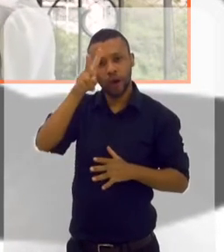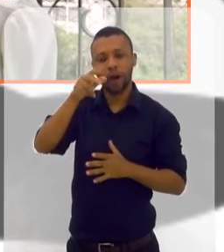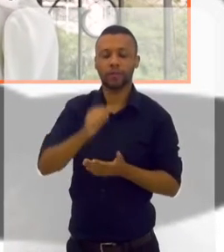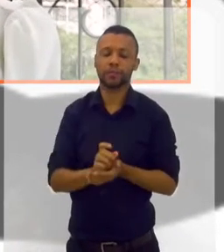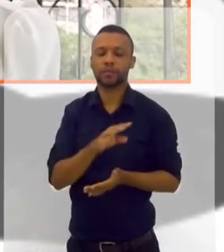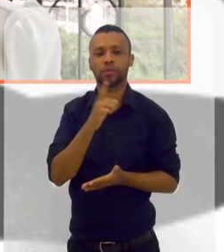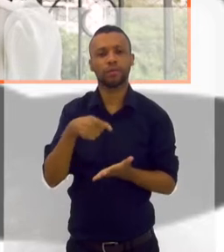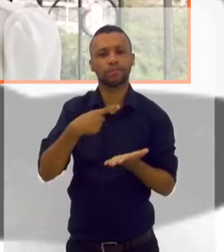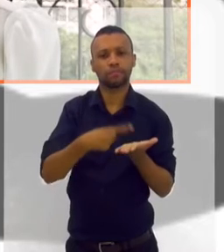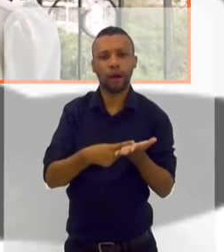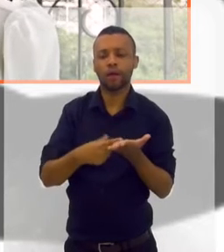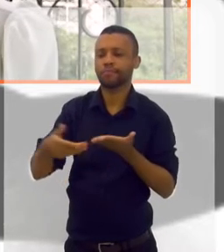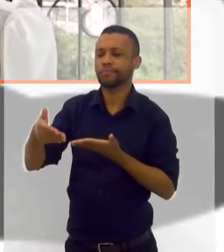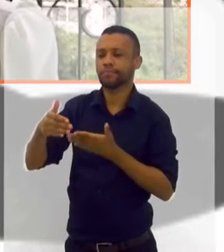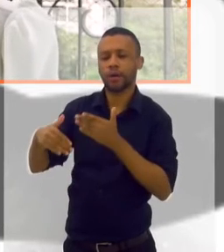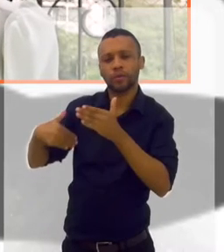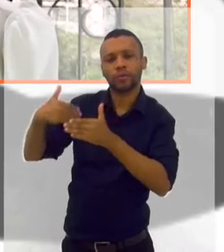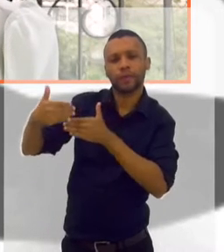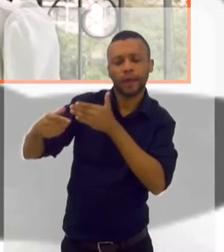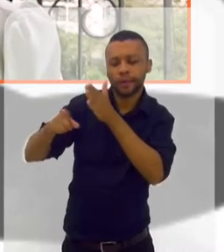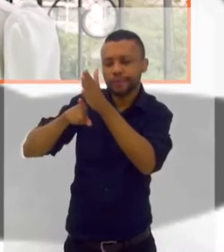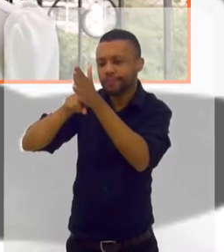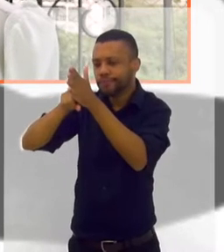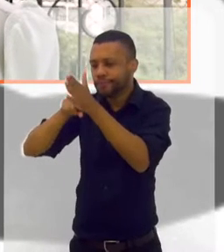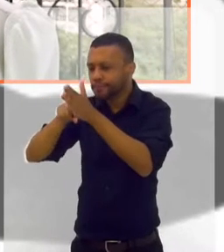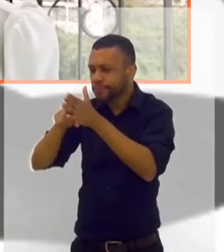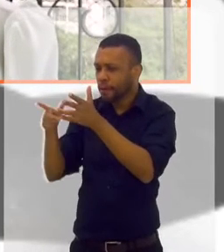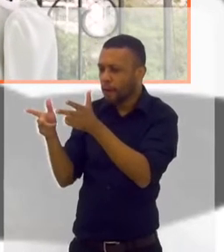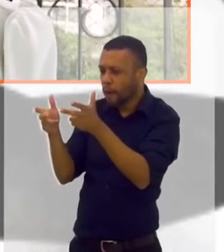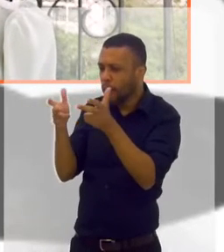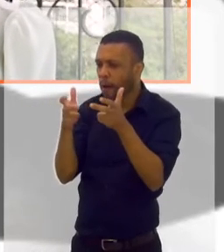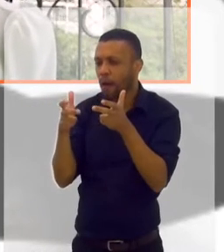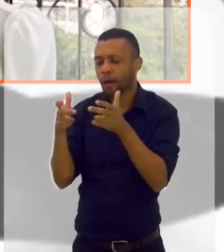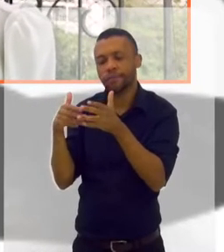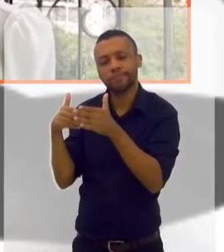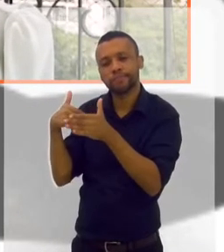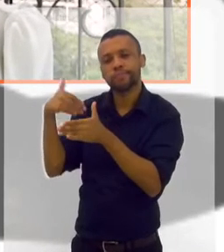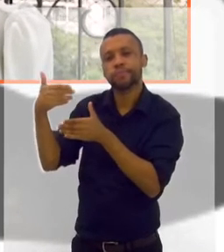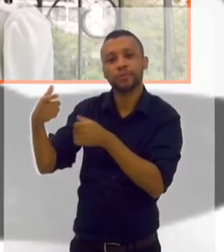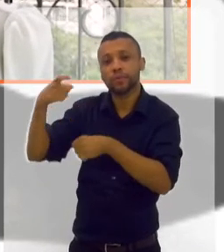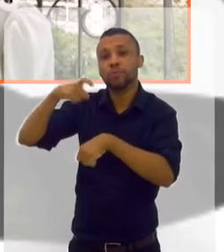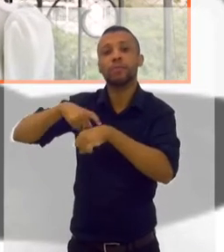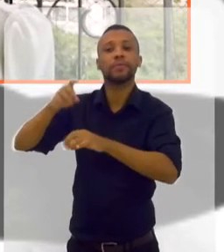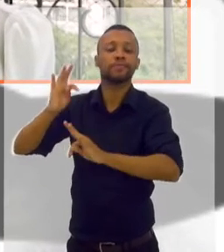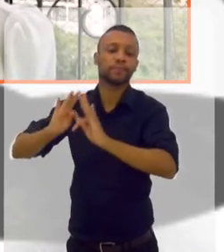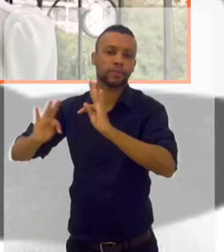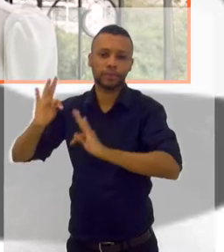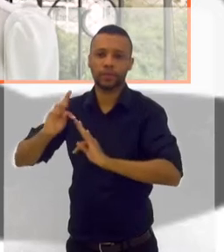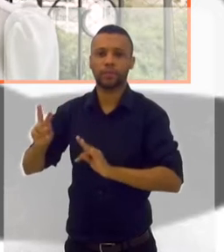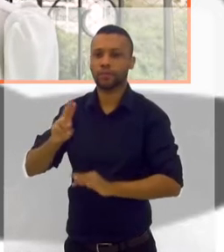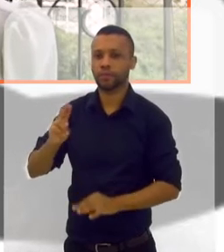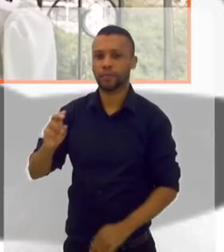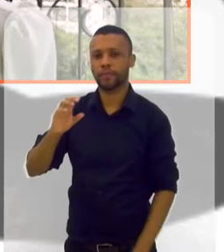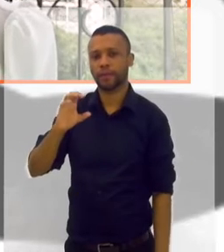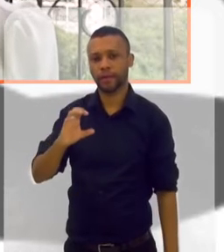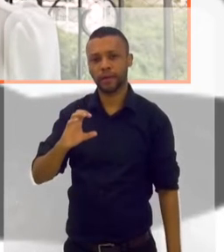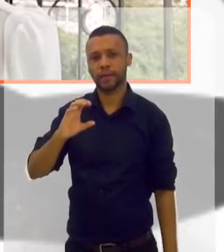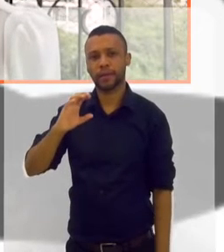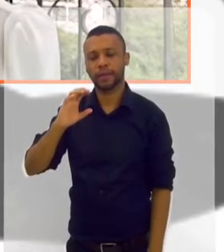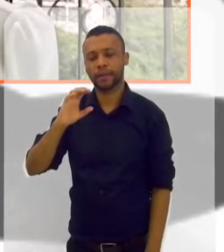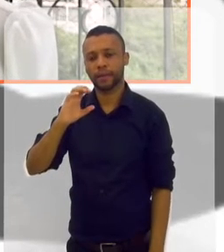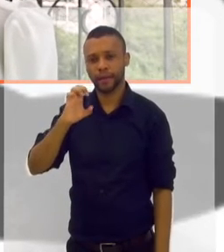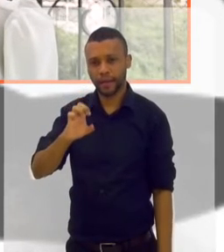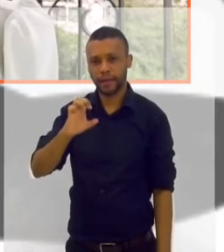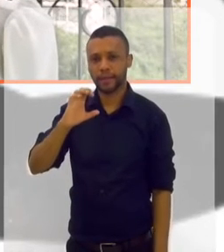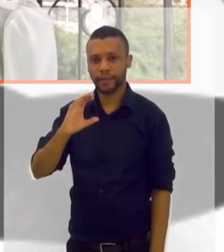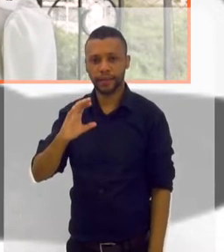Então, a gente faz o processo, através do fator crítico dela, acha a programação dela, e a gente busca na hipnoterapia uma coisa que chama ECI, que é o